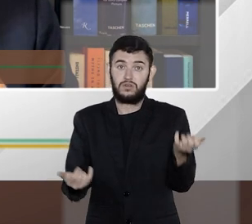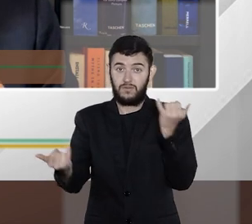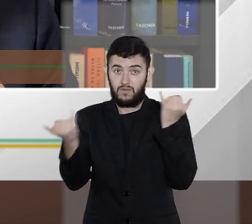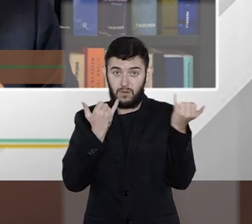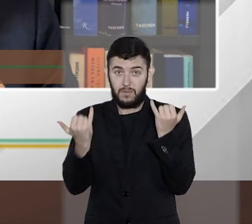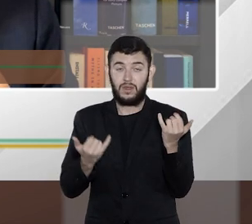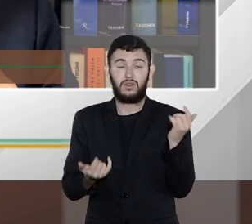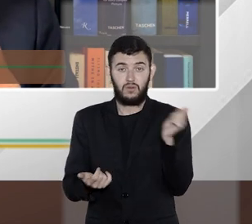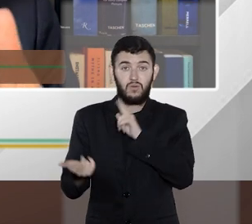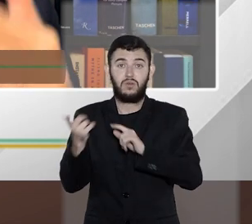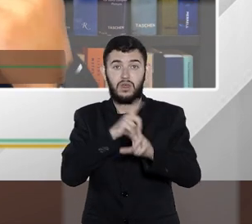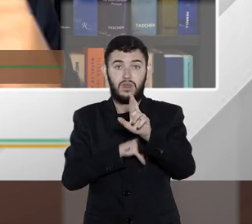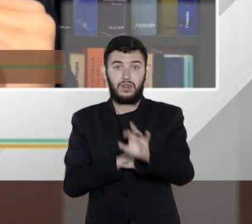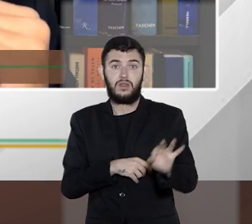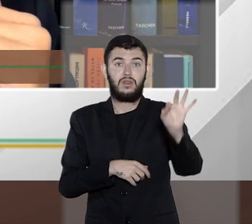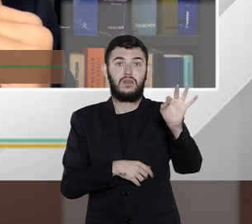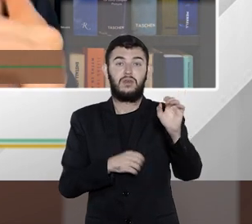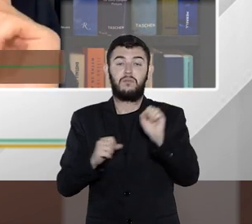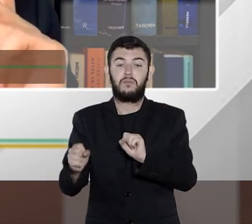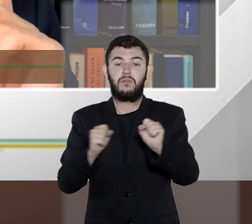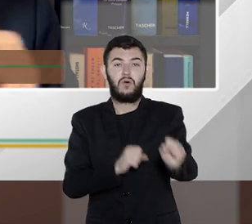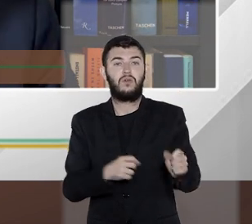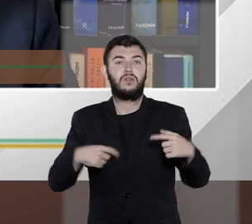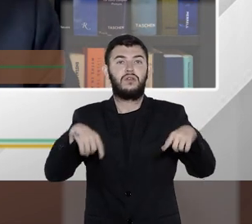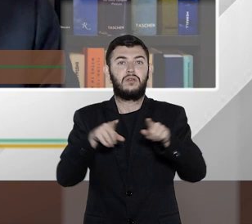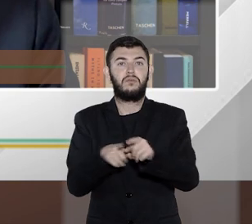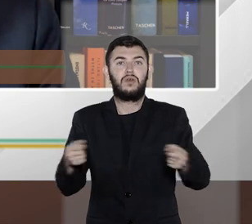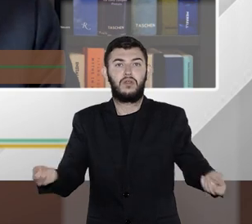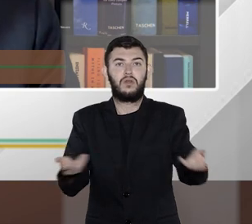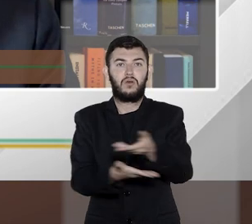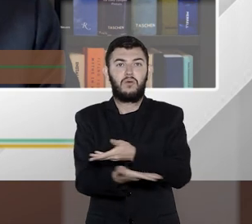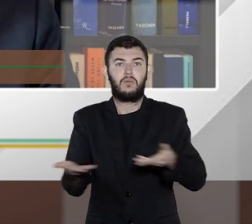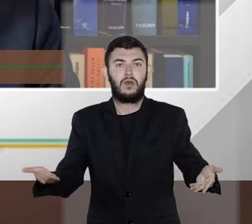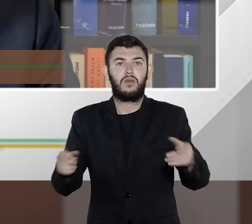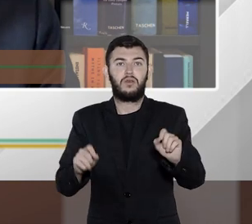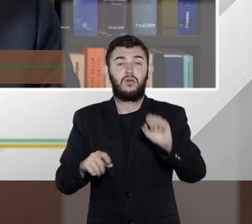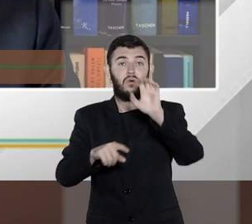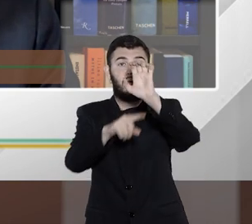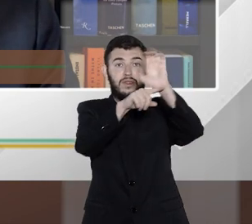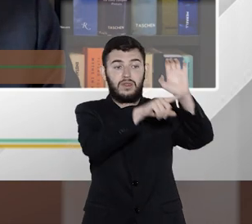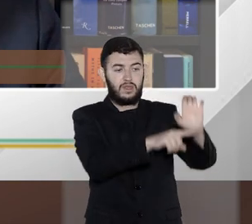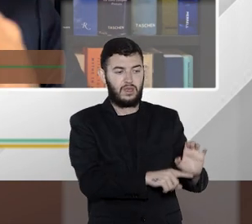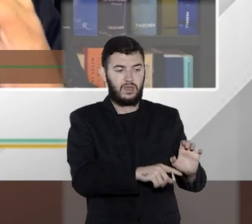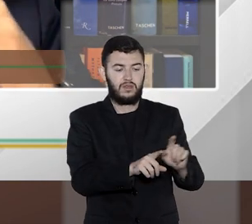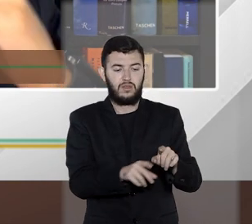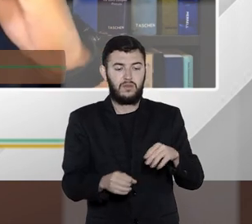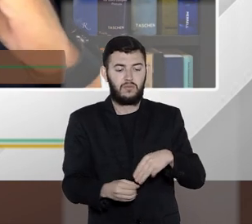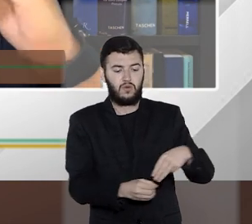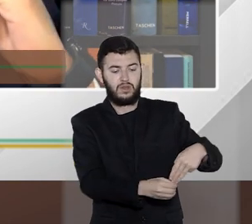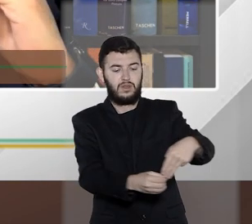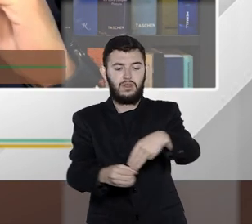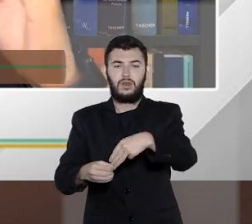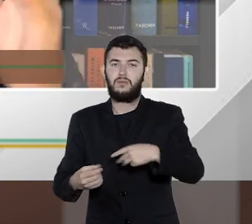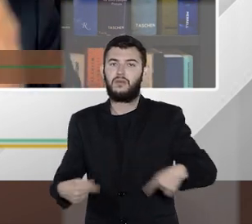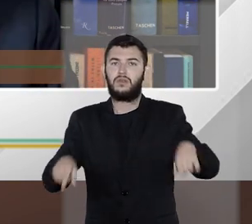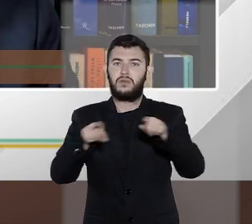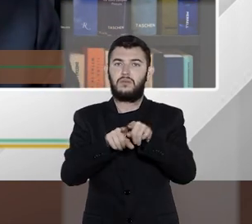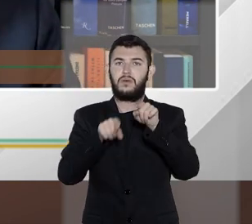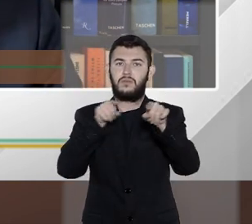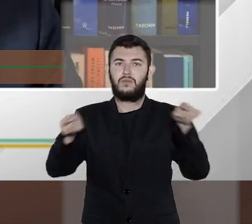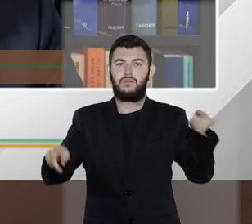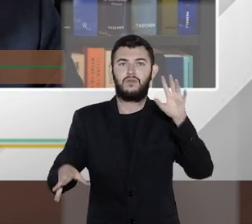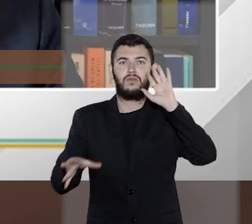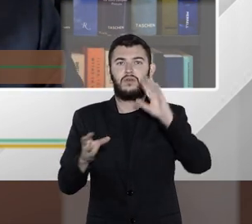para a Receita Federal e podem ser compartilhadas com estados e municípios então vejam que o multinível